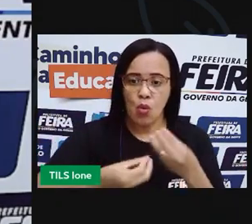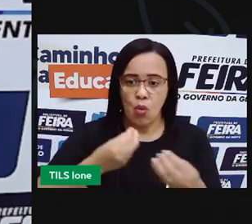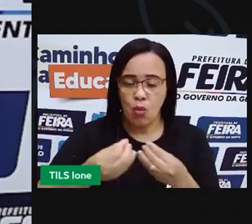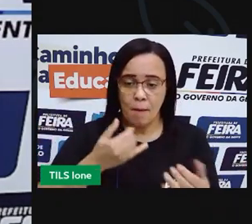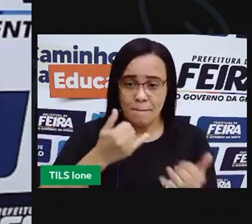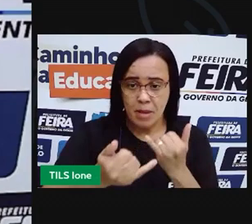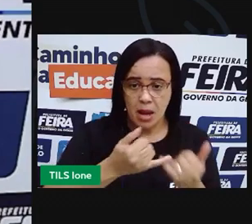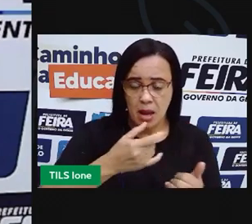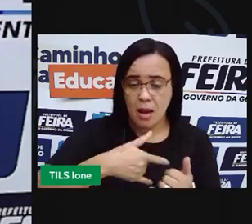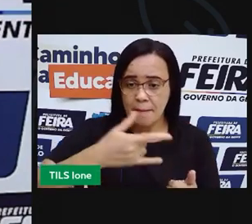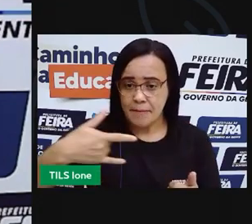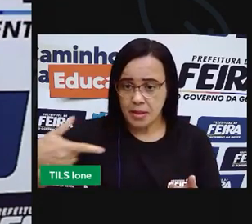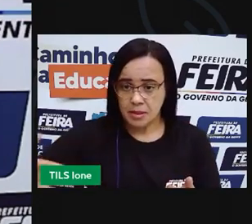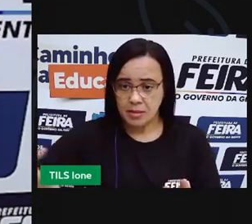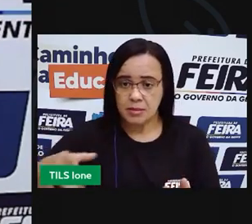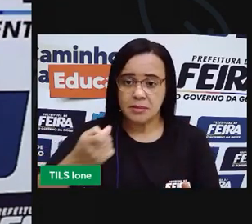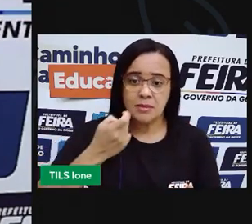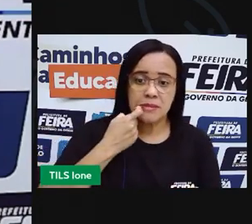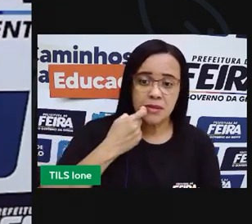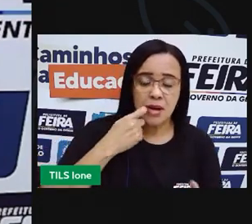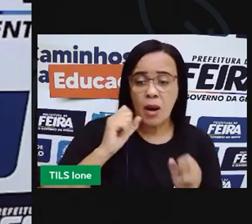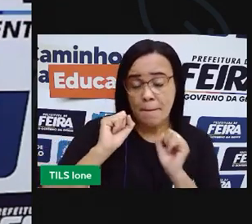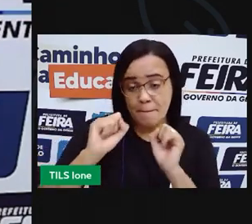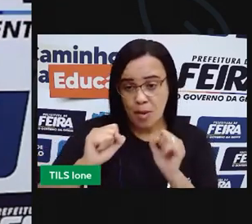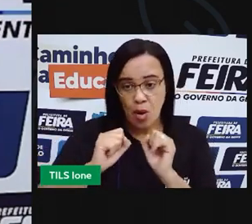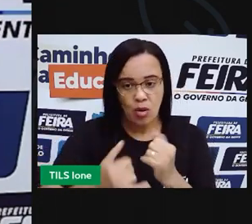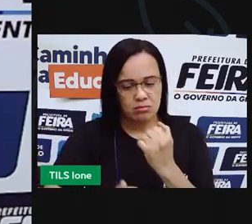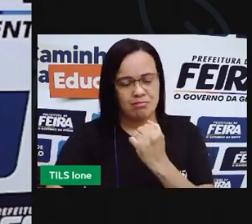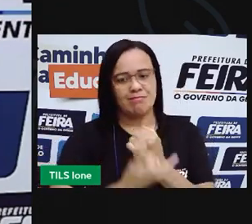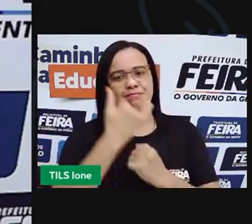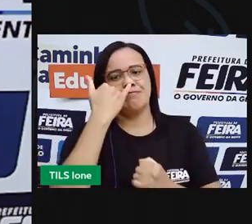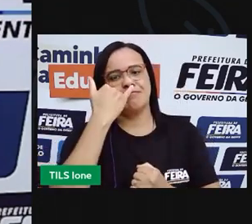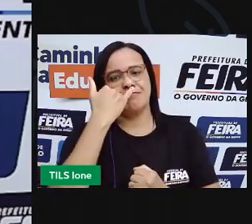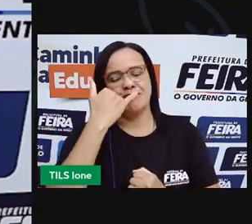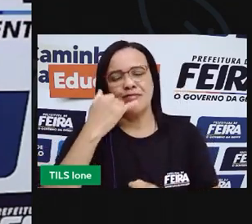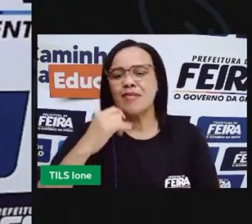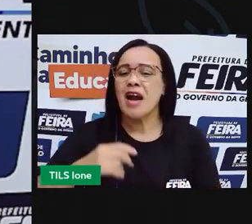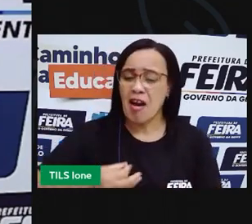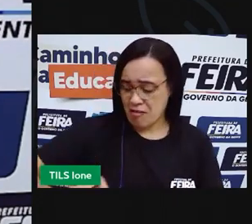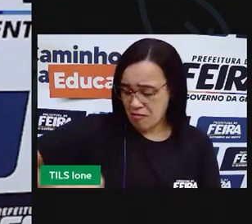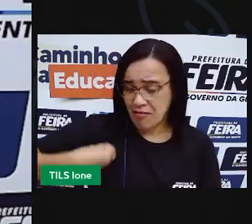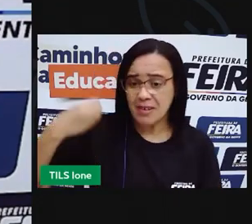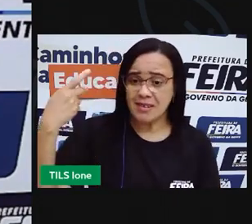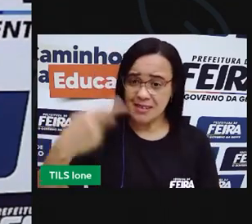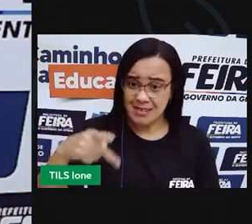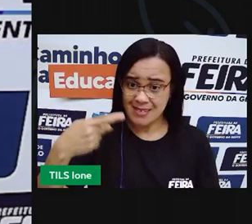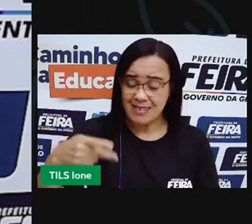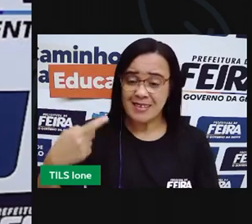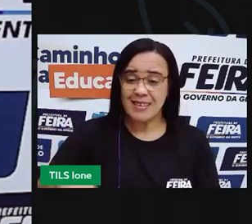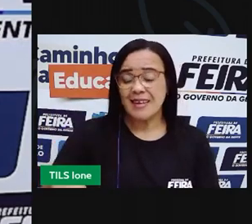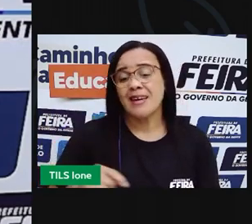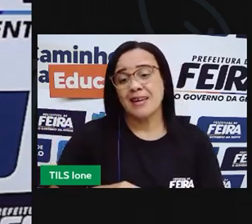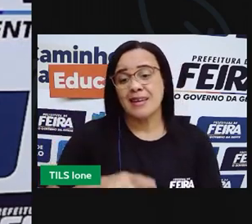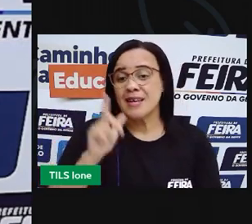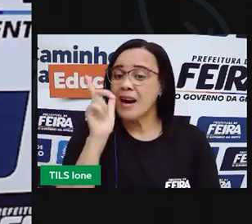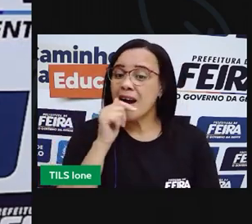peixe, você pode se enganar. Ele vive dentro d'água, mas sai para respirar.